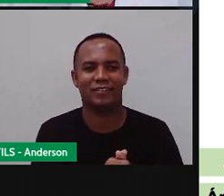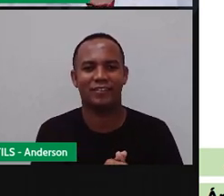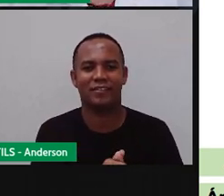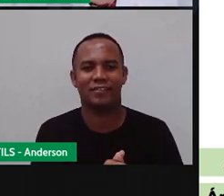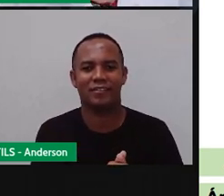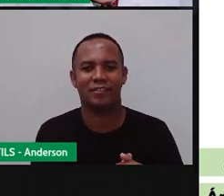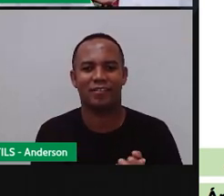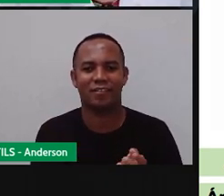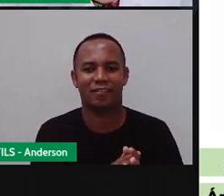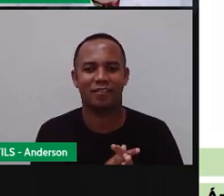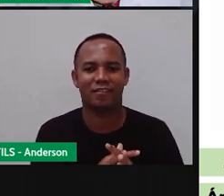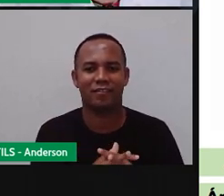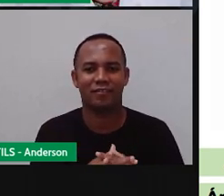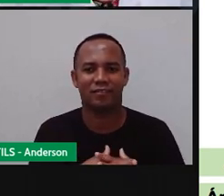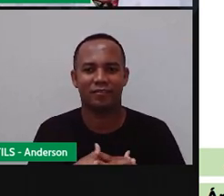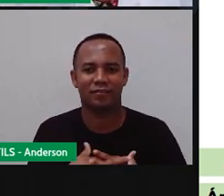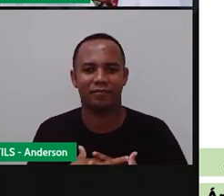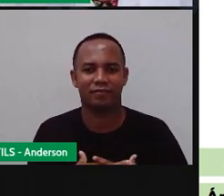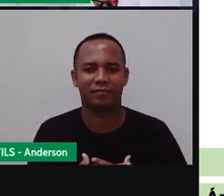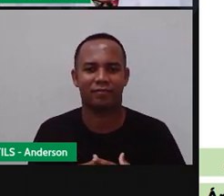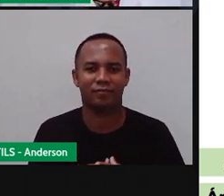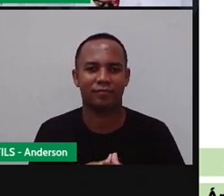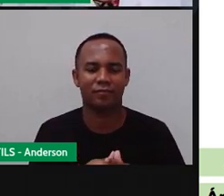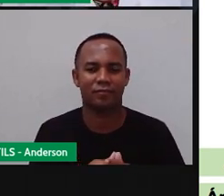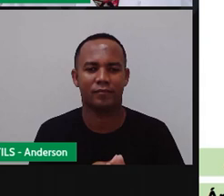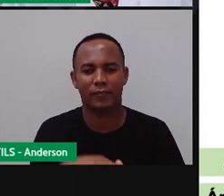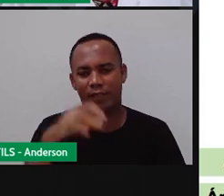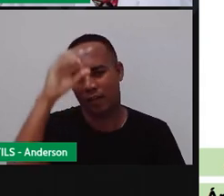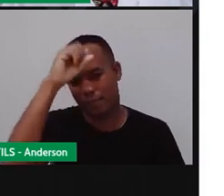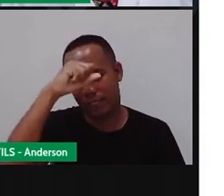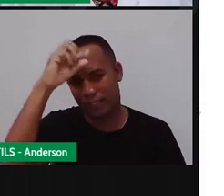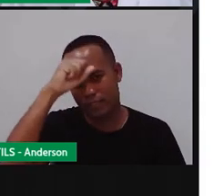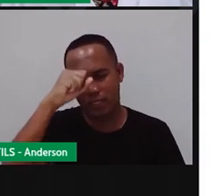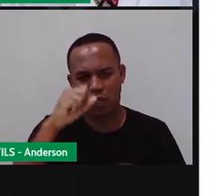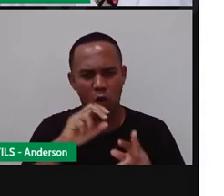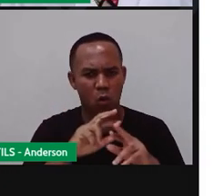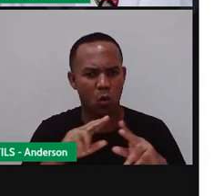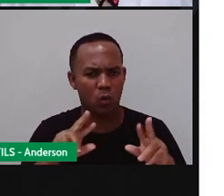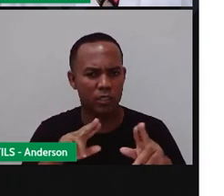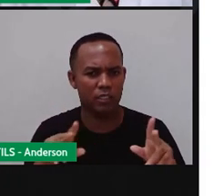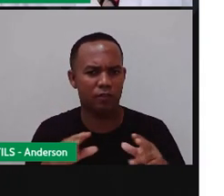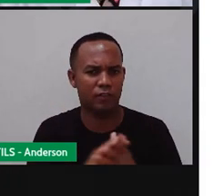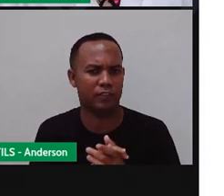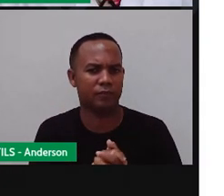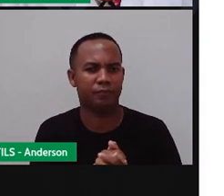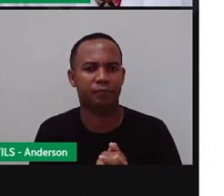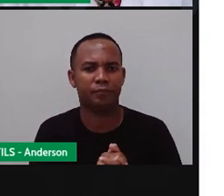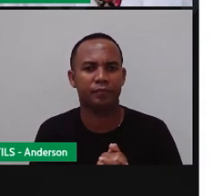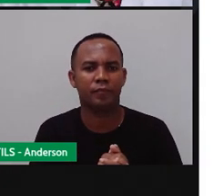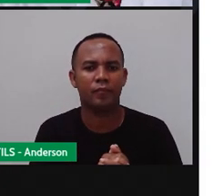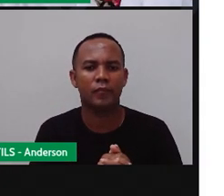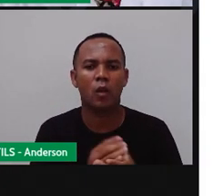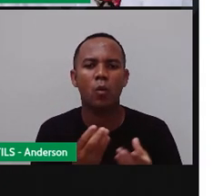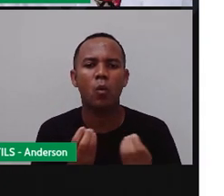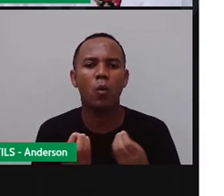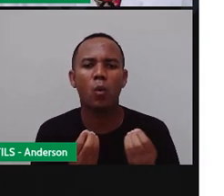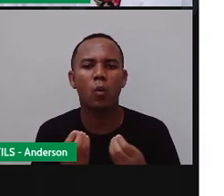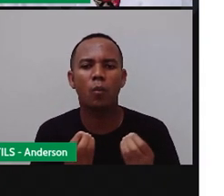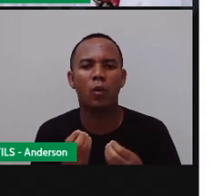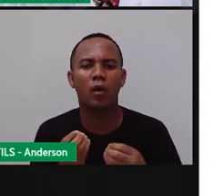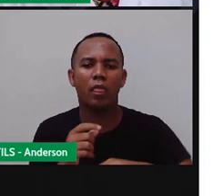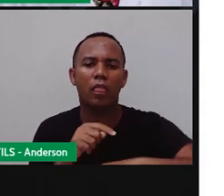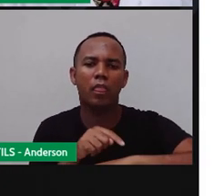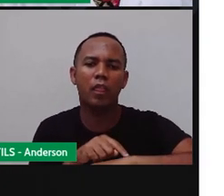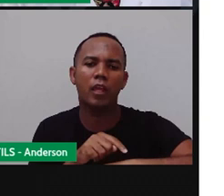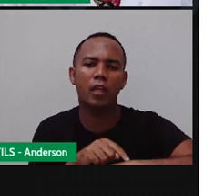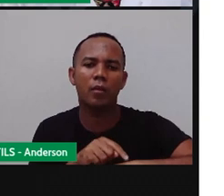empolgação. Vamos sim, aprender coisas e coisas e coisas. Bom, as medidas de tempo, elas